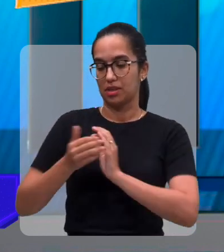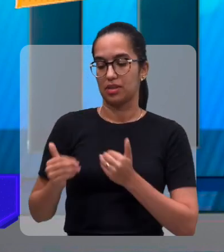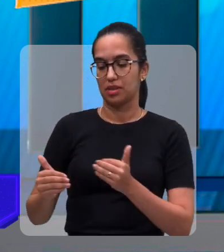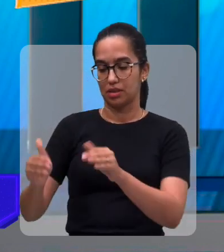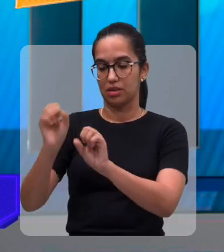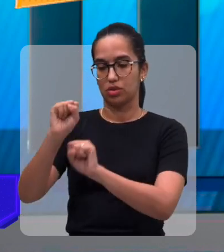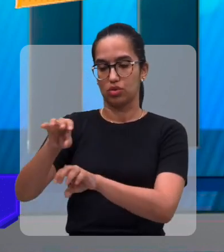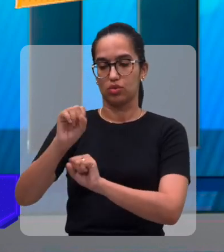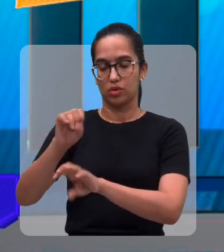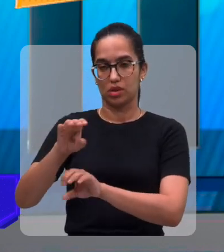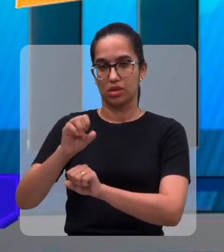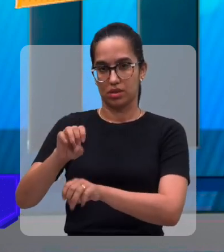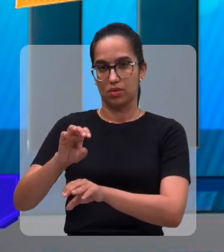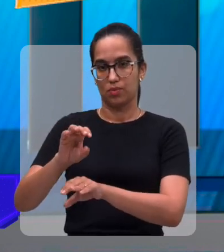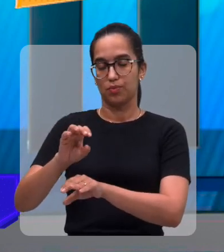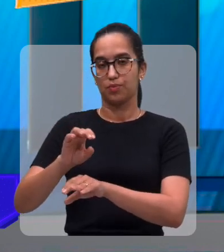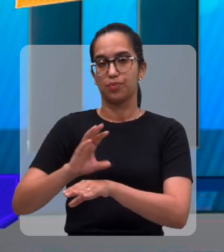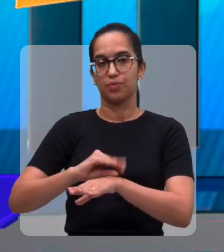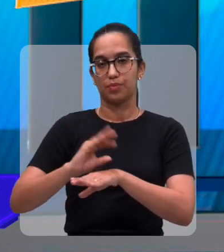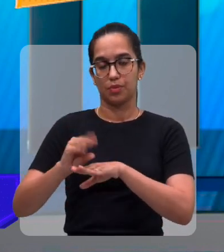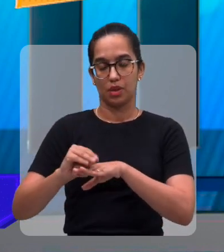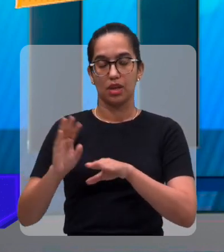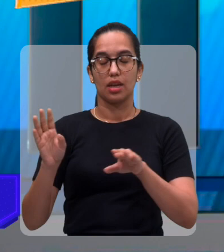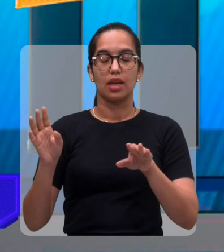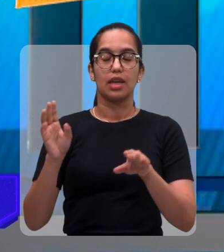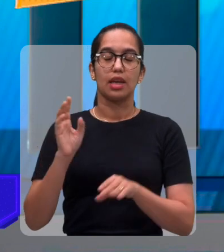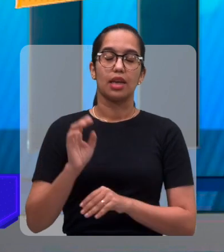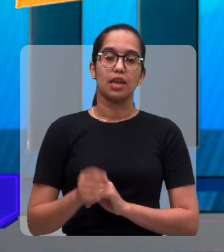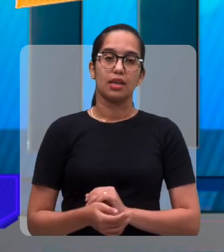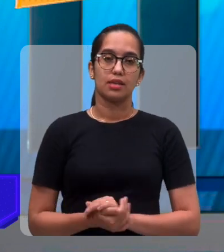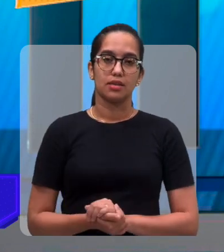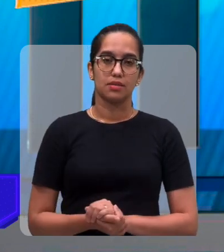Secretaria de Educação do Piauí, a Seduc, e ela